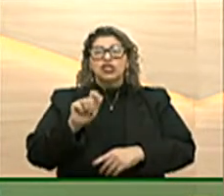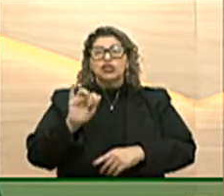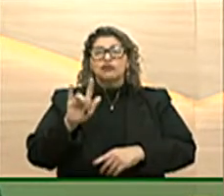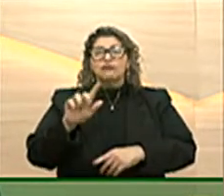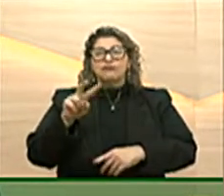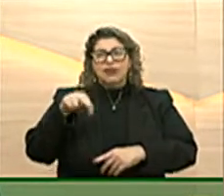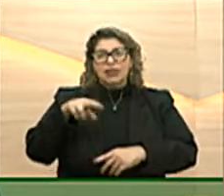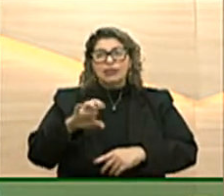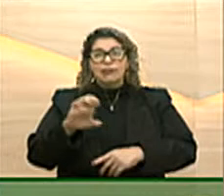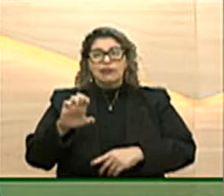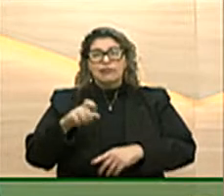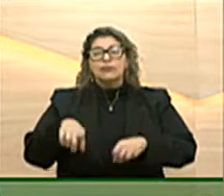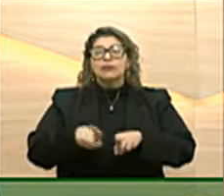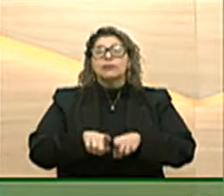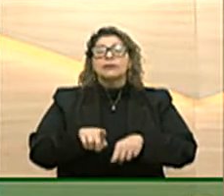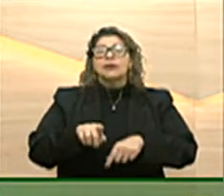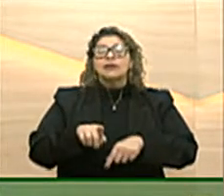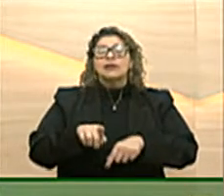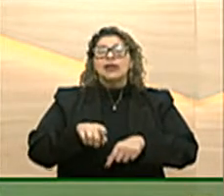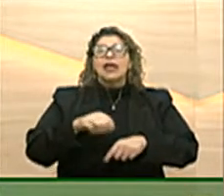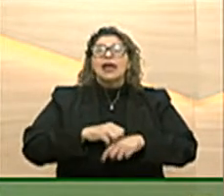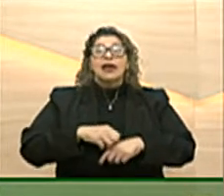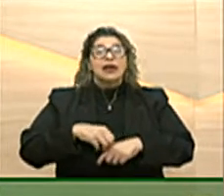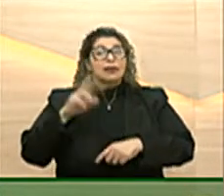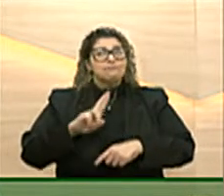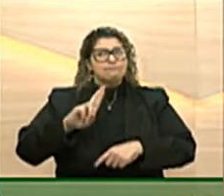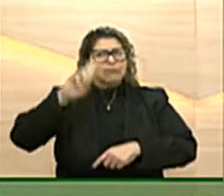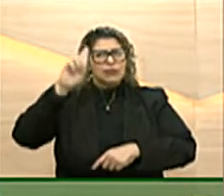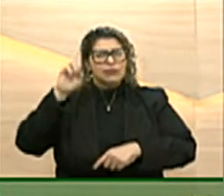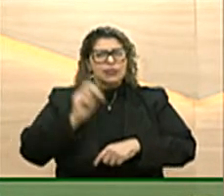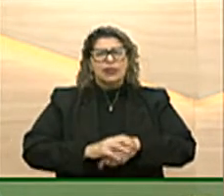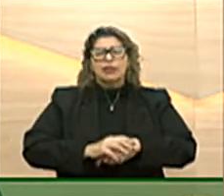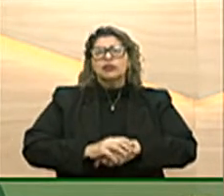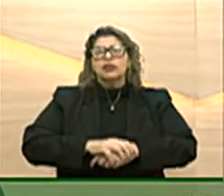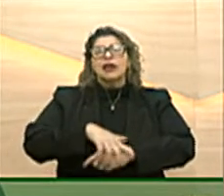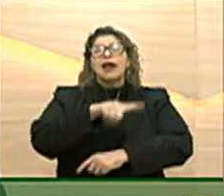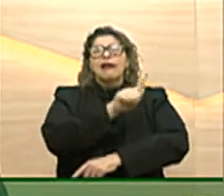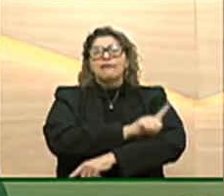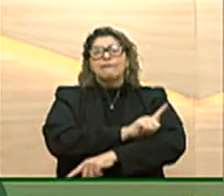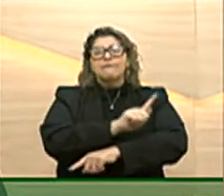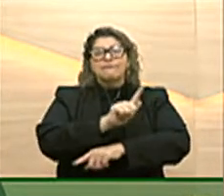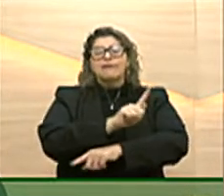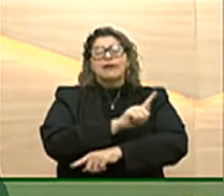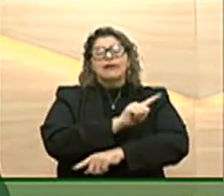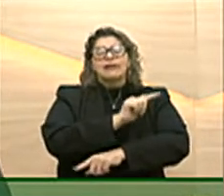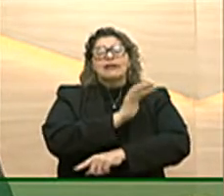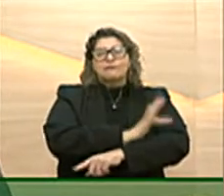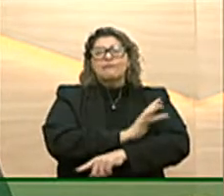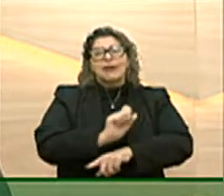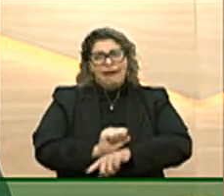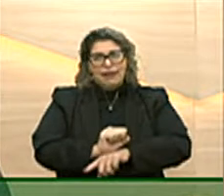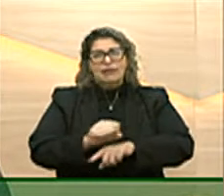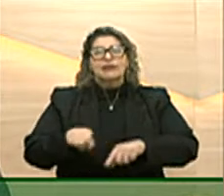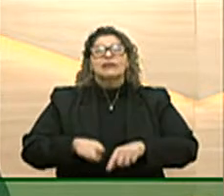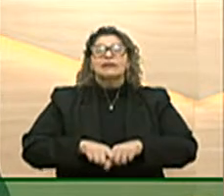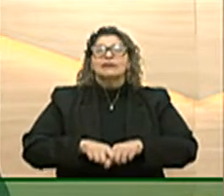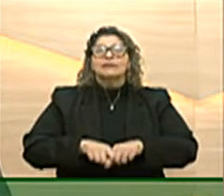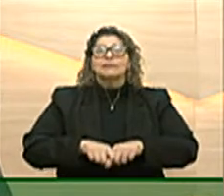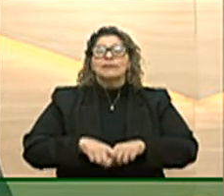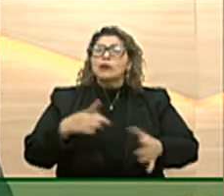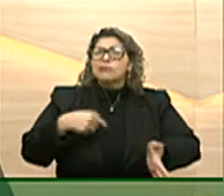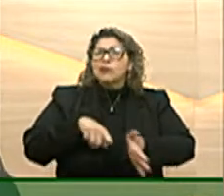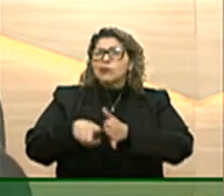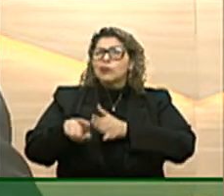Vesfalen, além dos presidentes da Fiergs, Fecomércio, FederaSul, Famurs e Fetag, alguns deles encaminharam